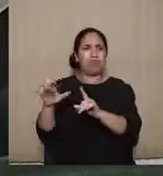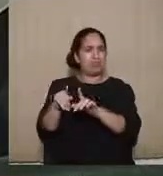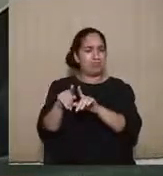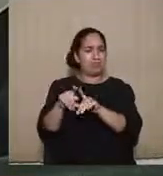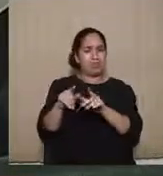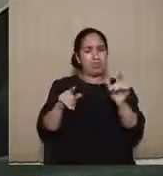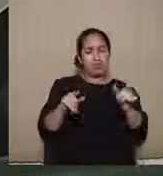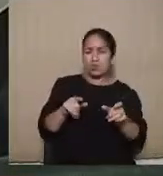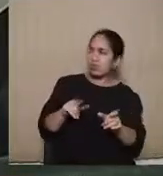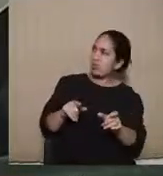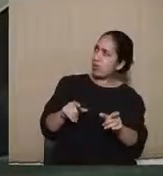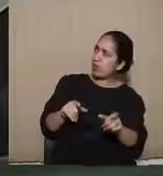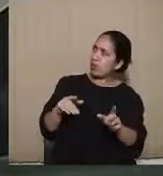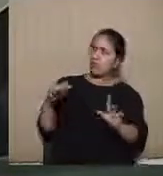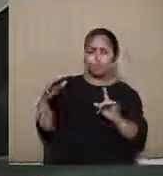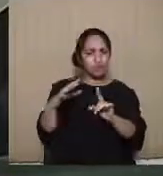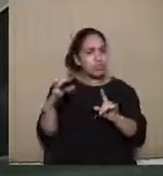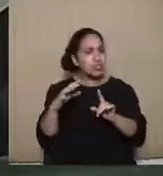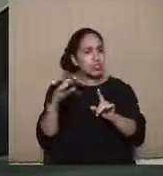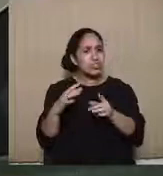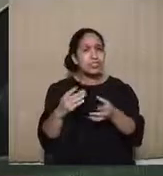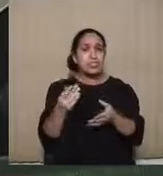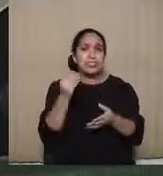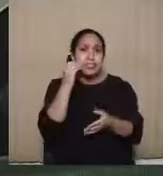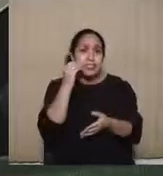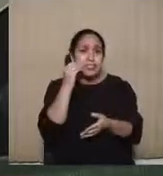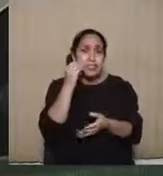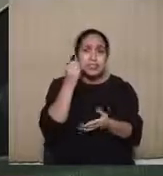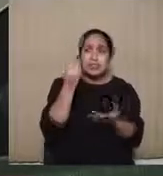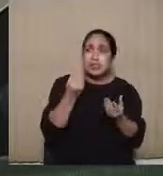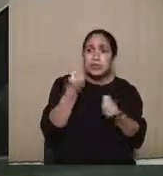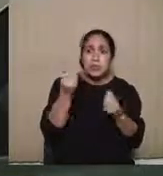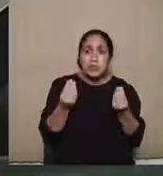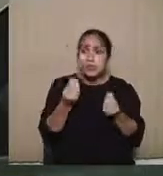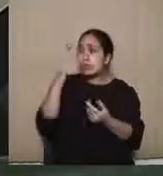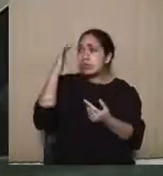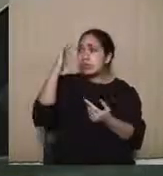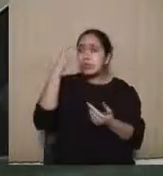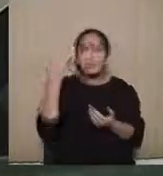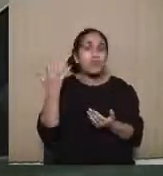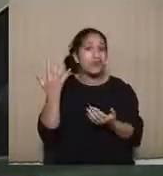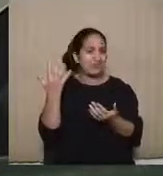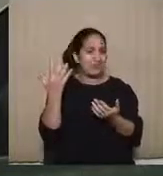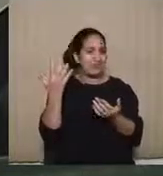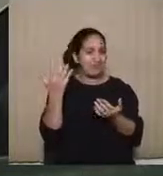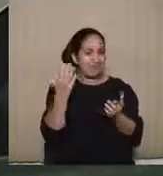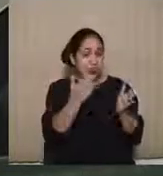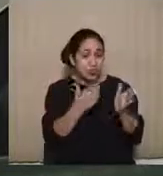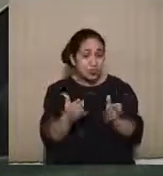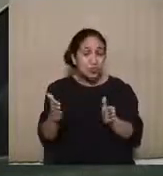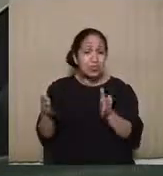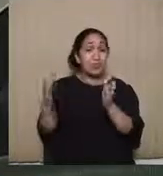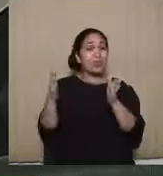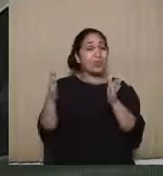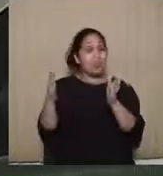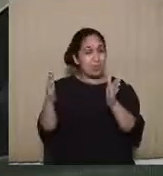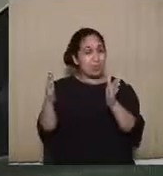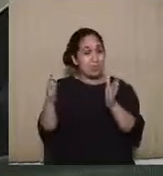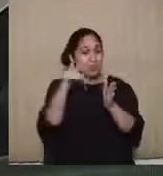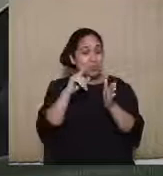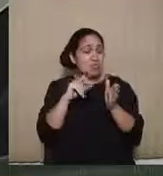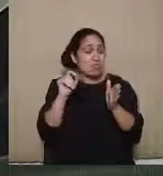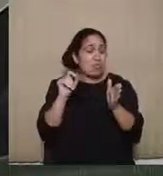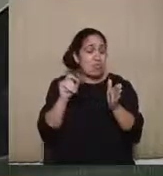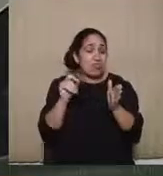o julgador, também na busca de uma solução que possa pacificar em determinado momento uma